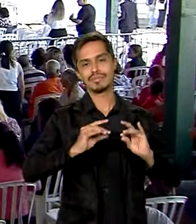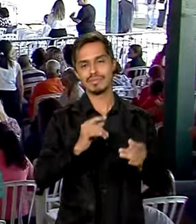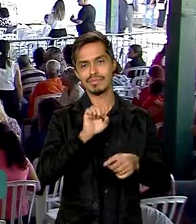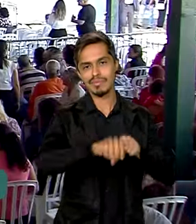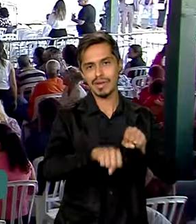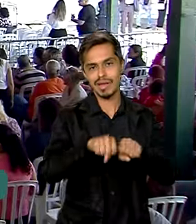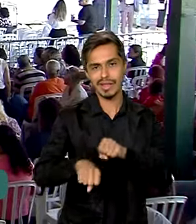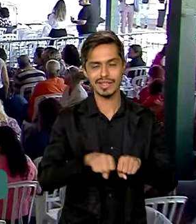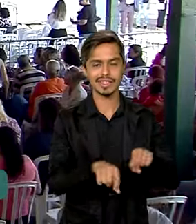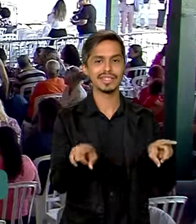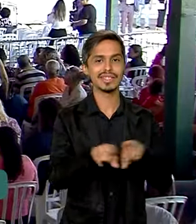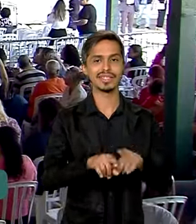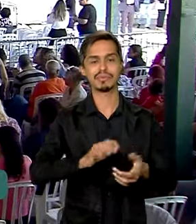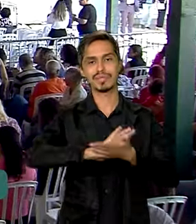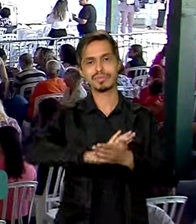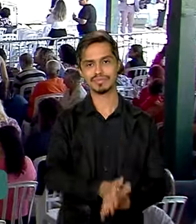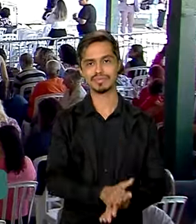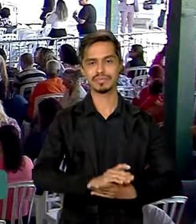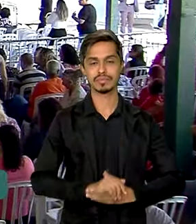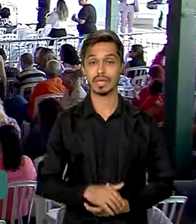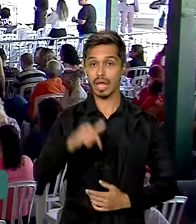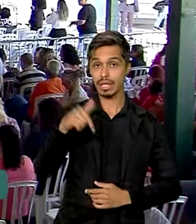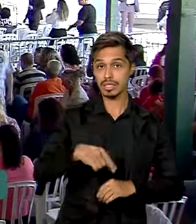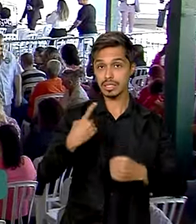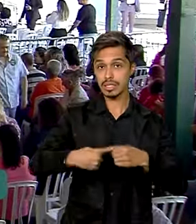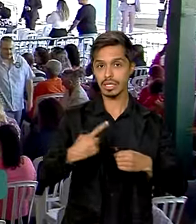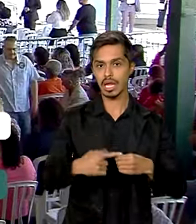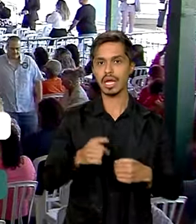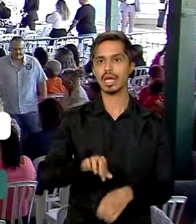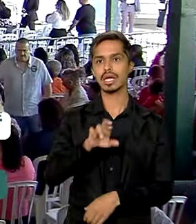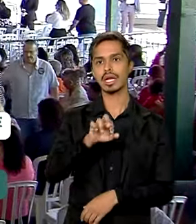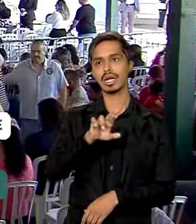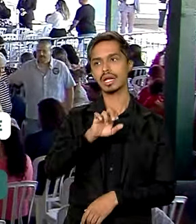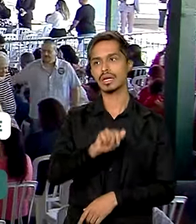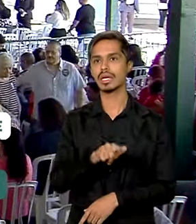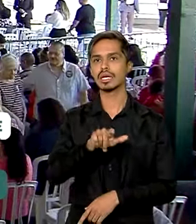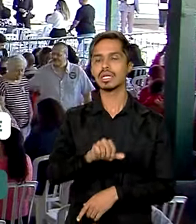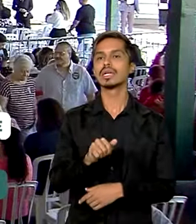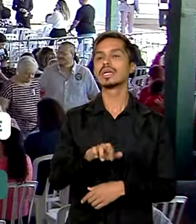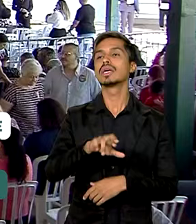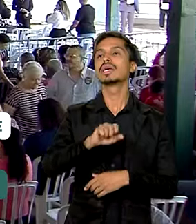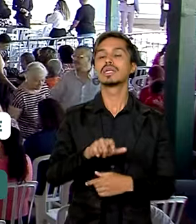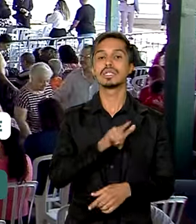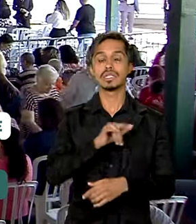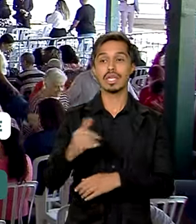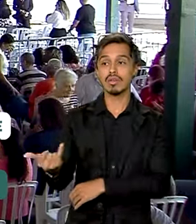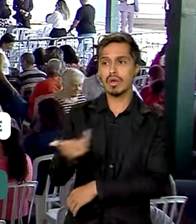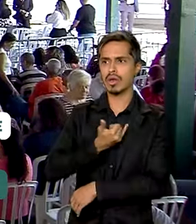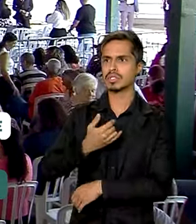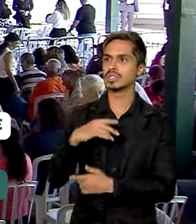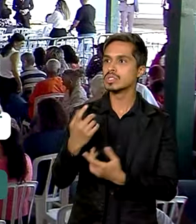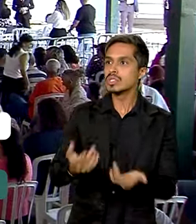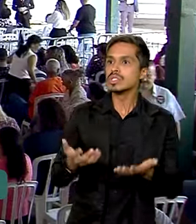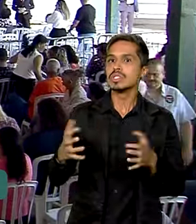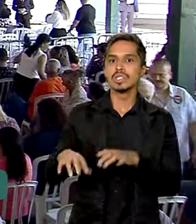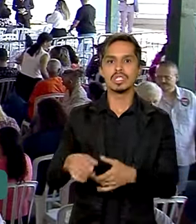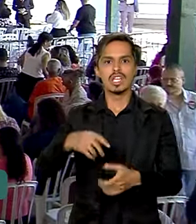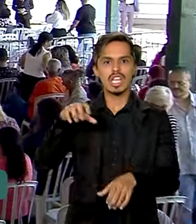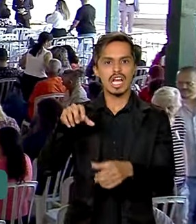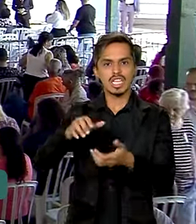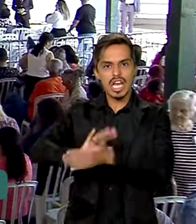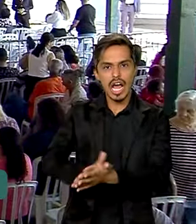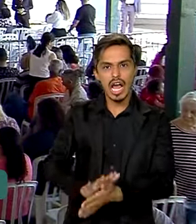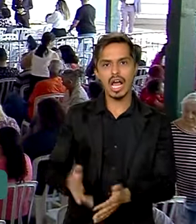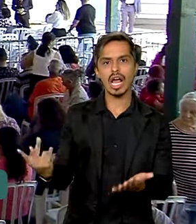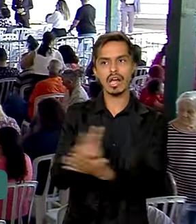Aliás, foi daqui de Araraquara que o presidente recebeu a notícia do ato de terrorismo e vandalismo de 8 de janeiro que provocou a